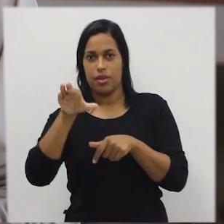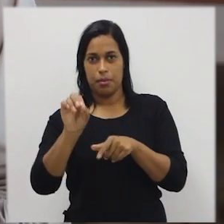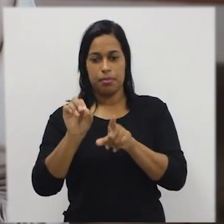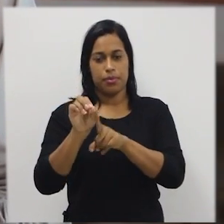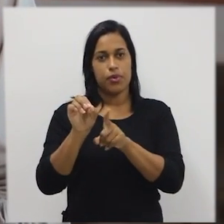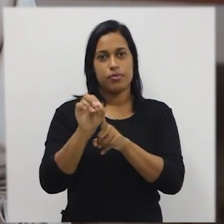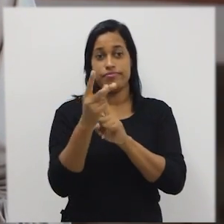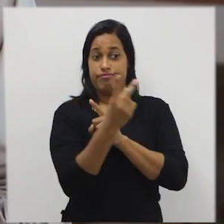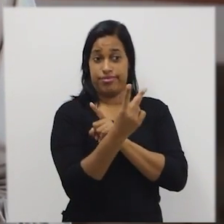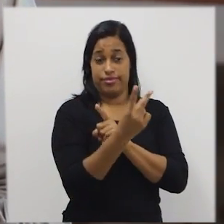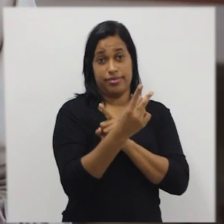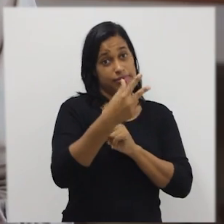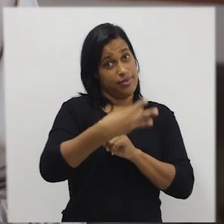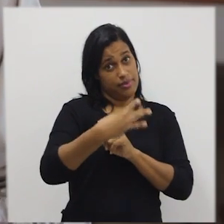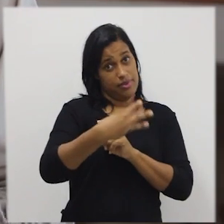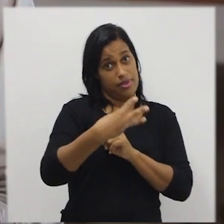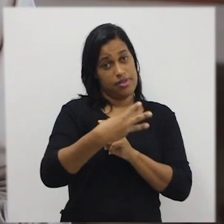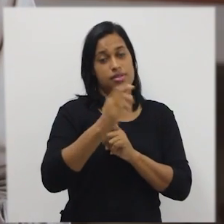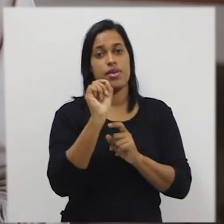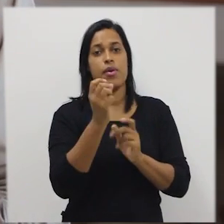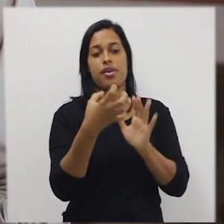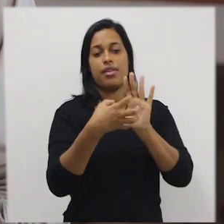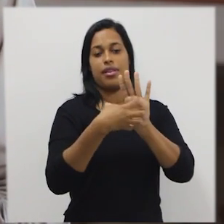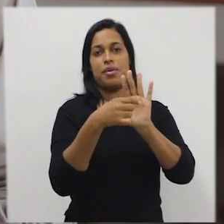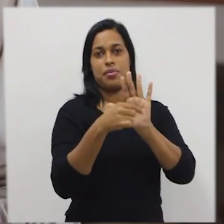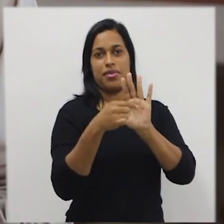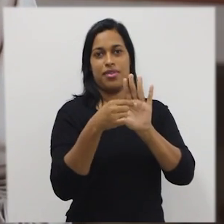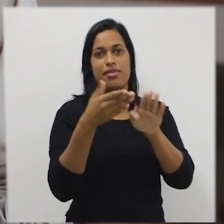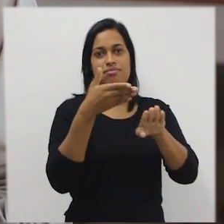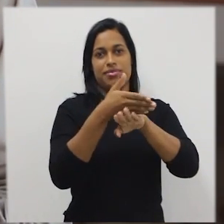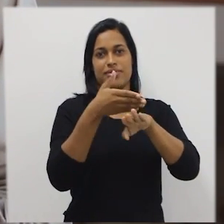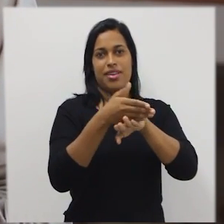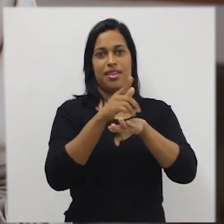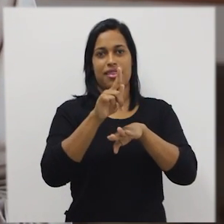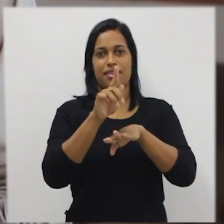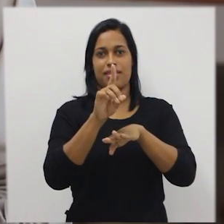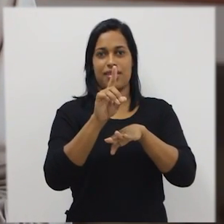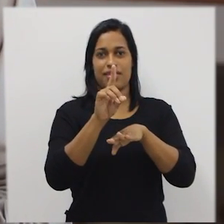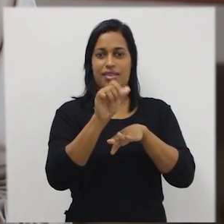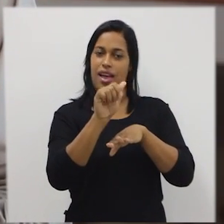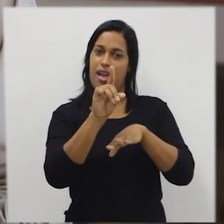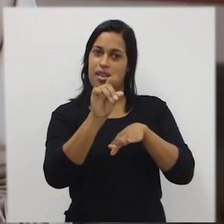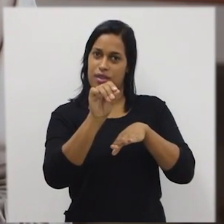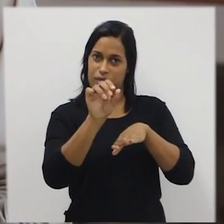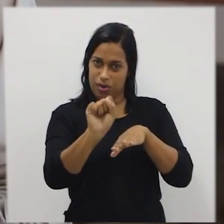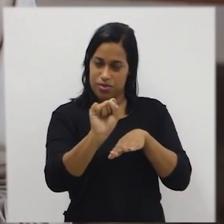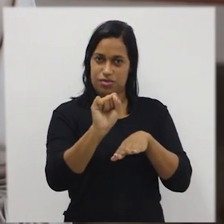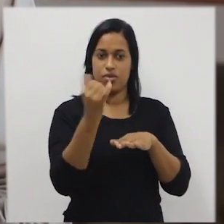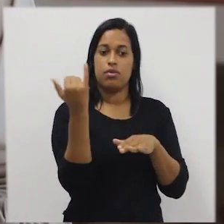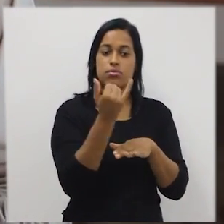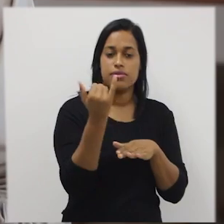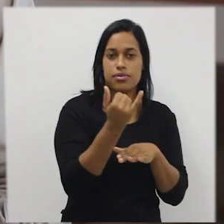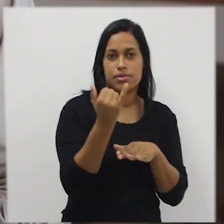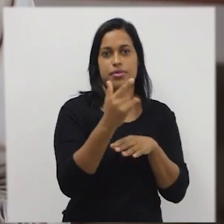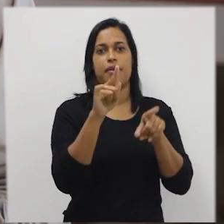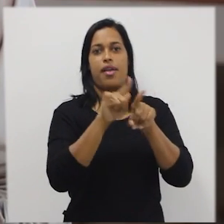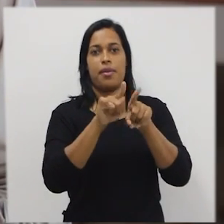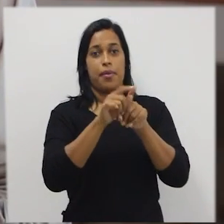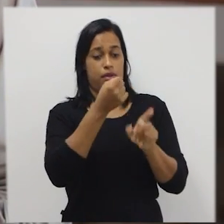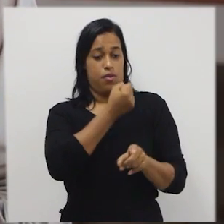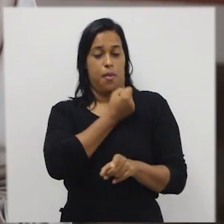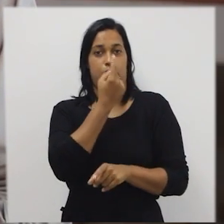e o terceiro símbolo são símbolos de entrada de dados. Então, este símbolo primeiro está dizendo entre com o número 1.